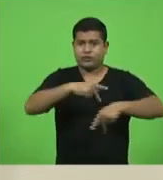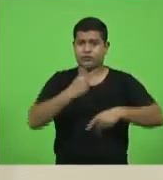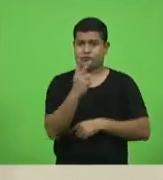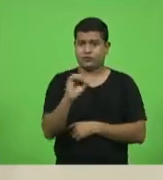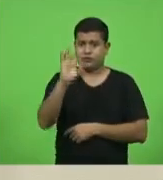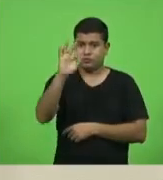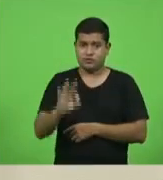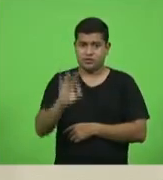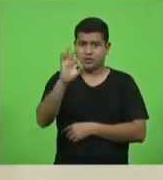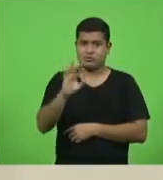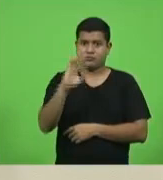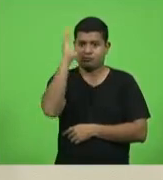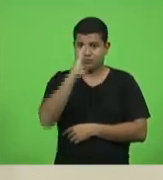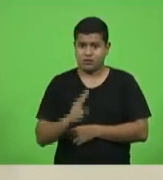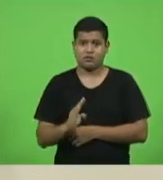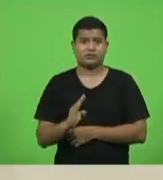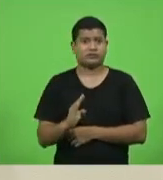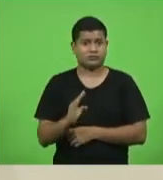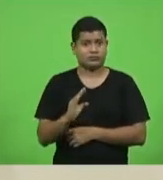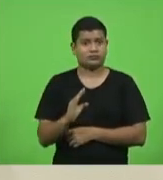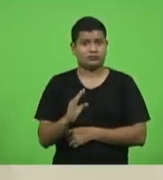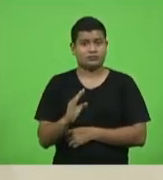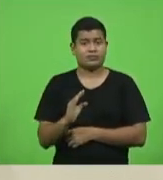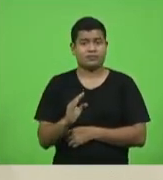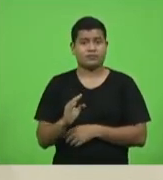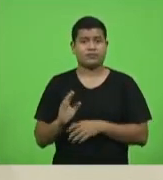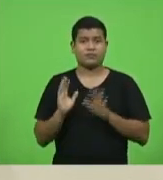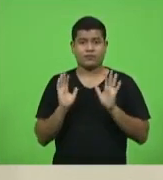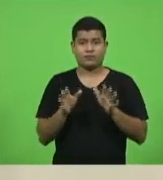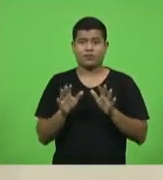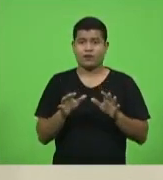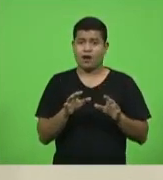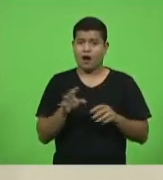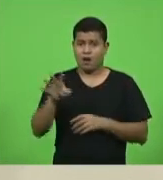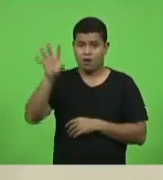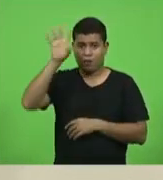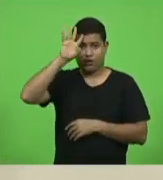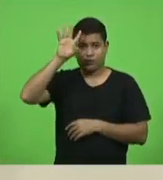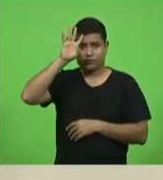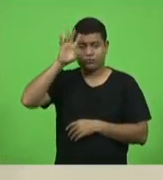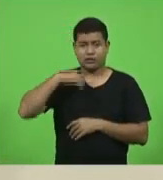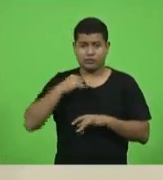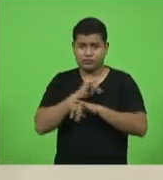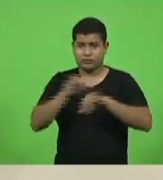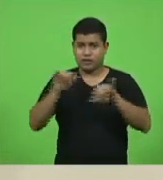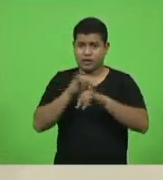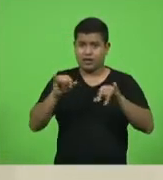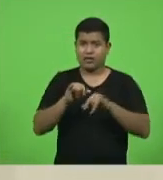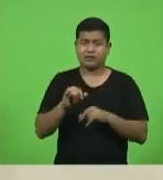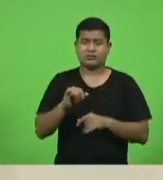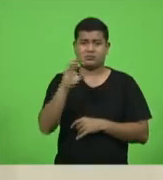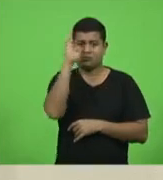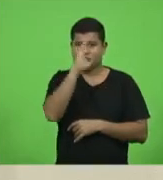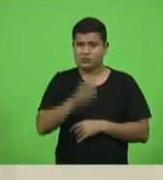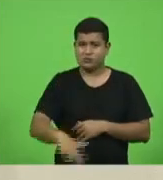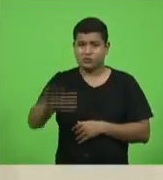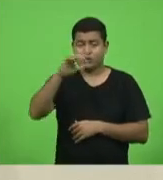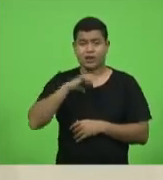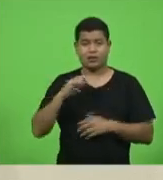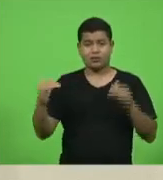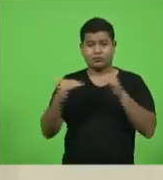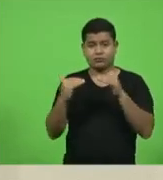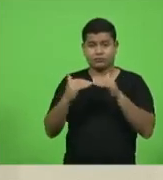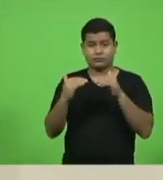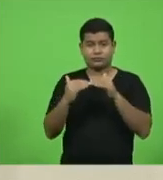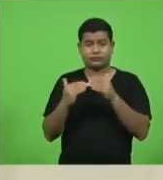jornada que eu já divulguei aqui, nacional, e já tem um consenso entre a Undime, que representa os